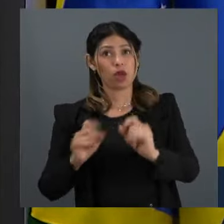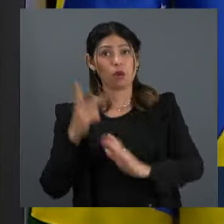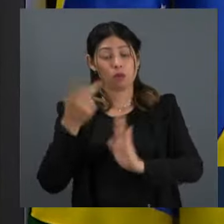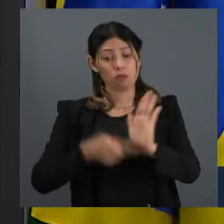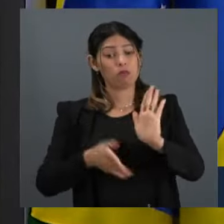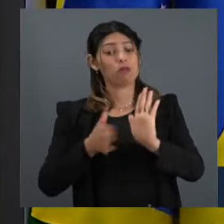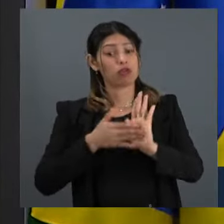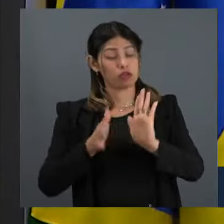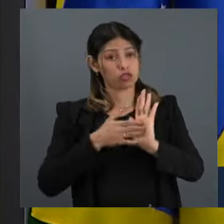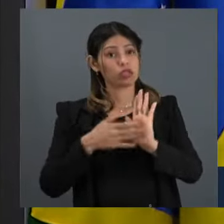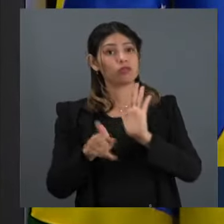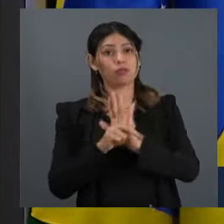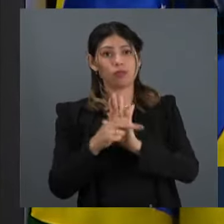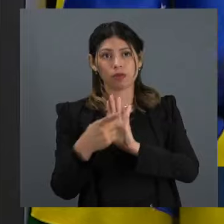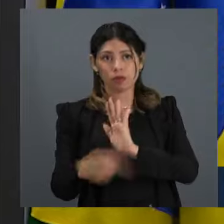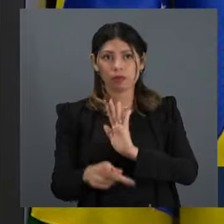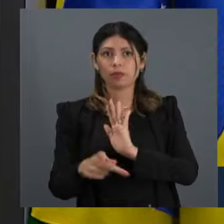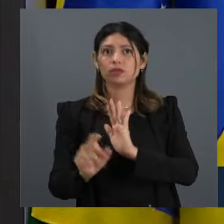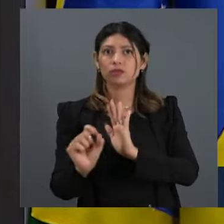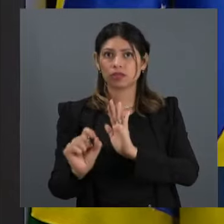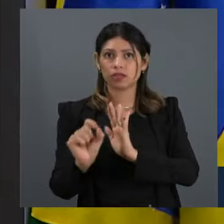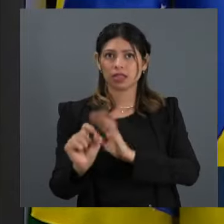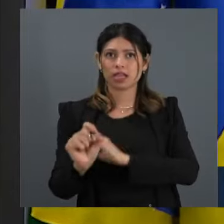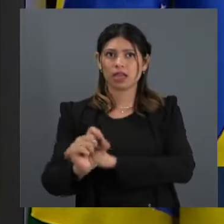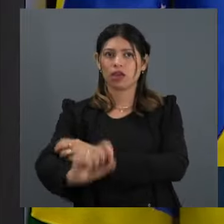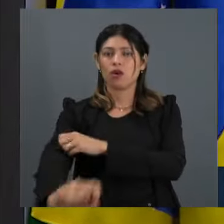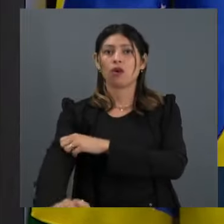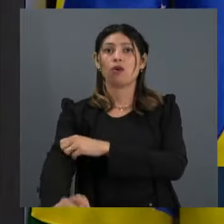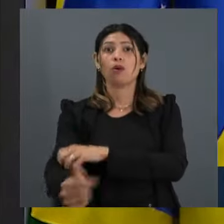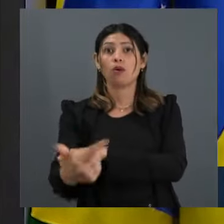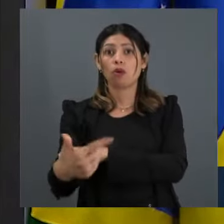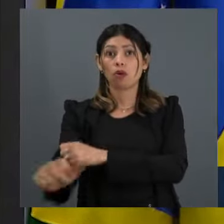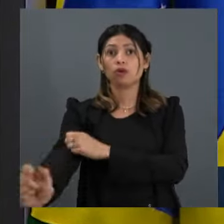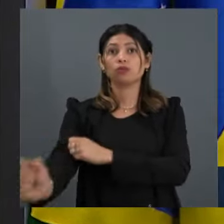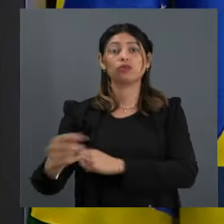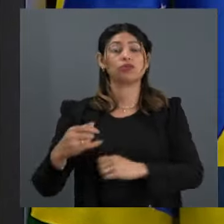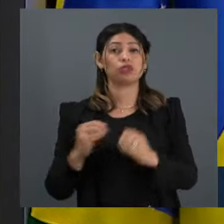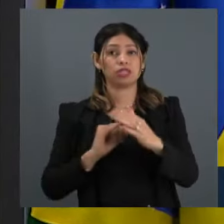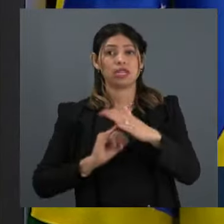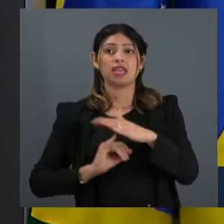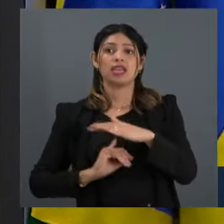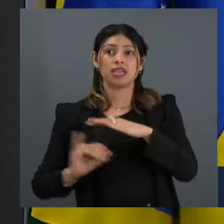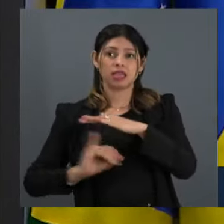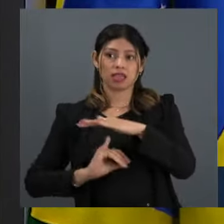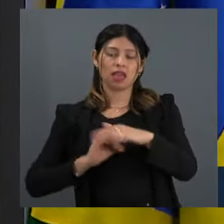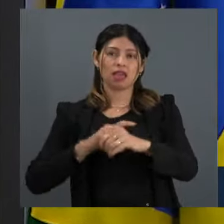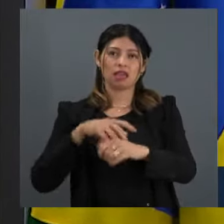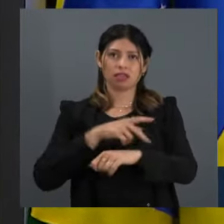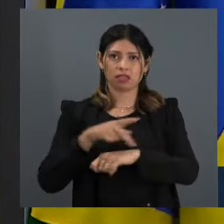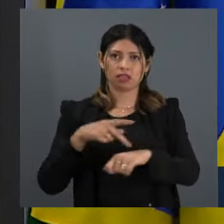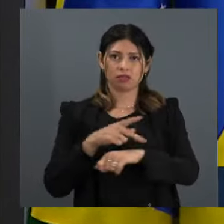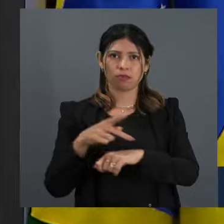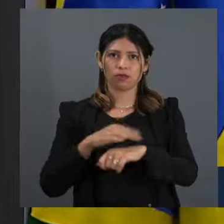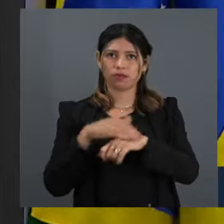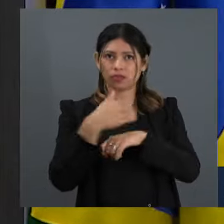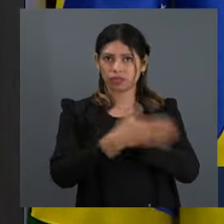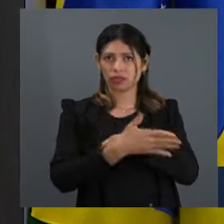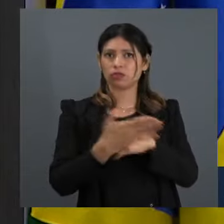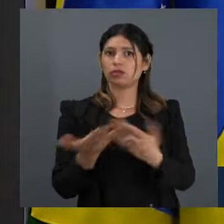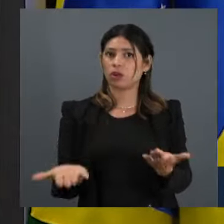é feito para grandes conglomerados internacionais. Então, que os senadores da CCJ, meus colegas amanhã,